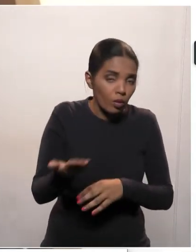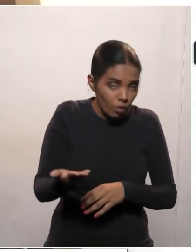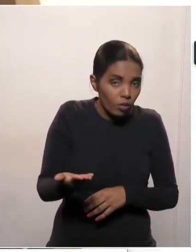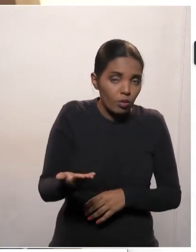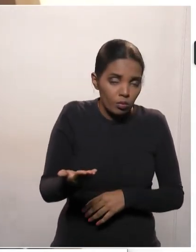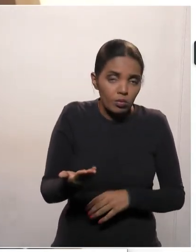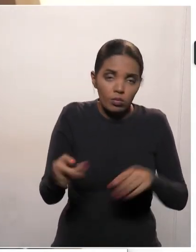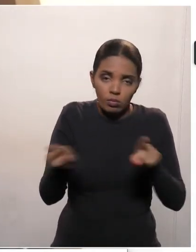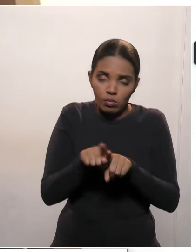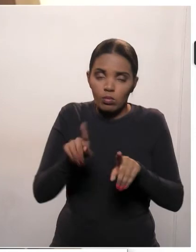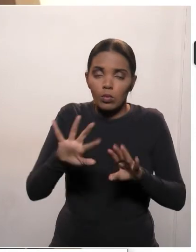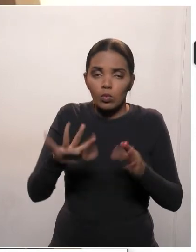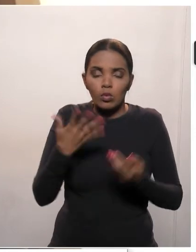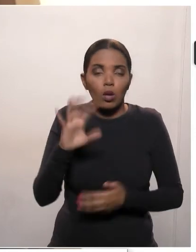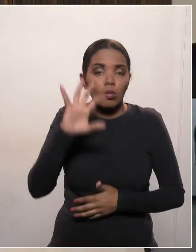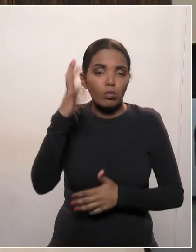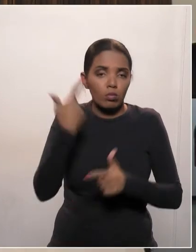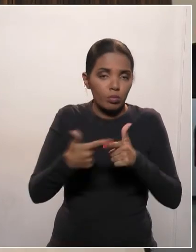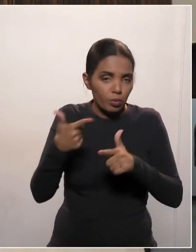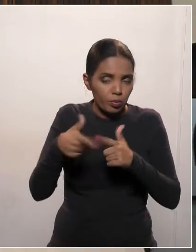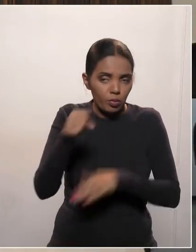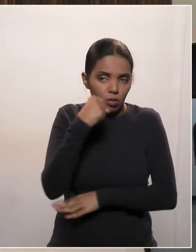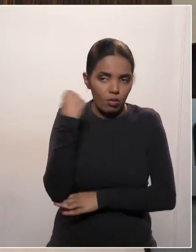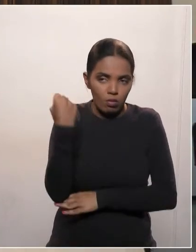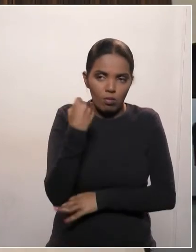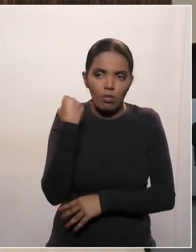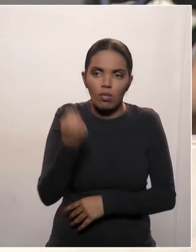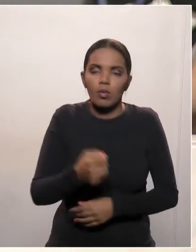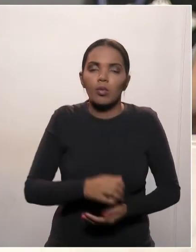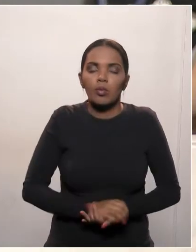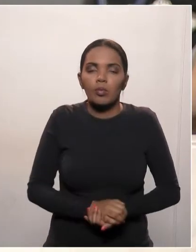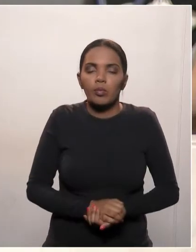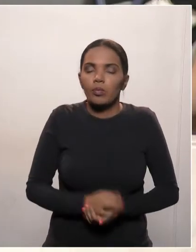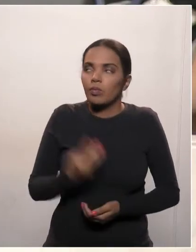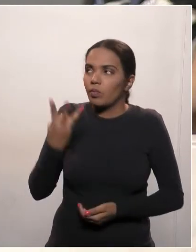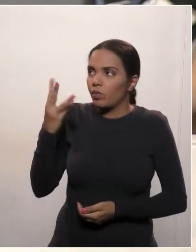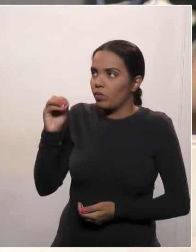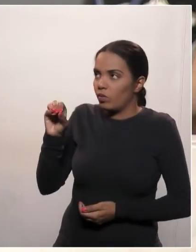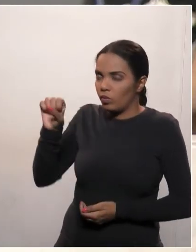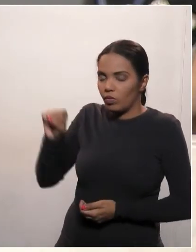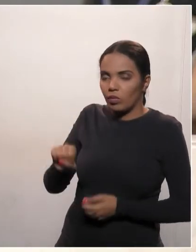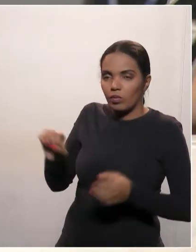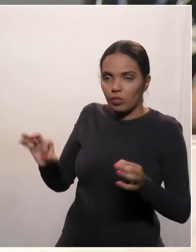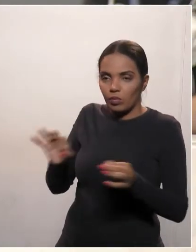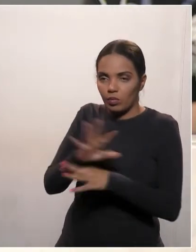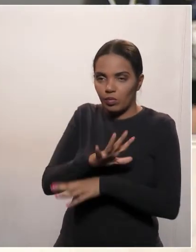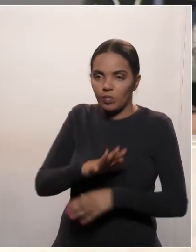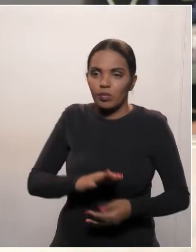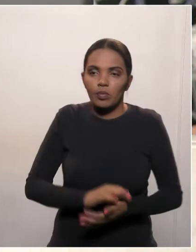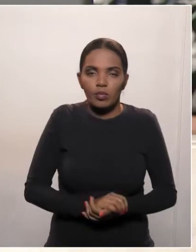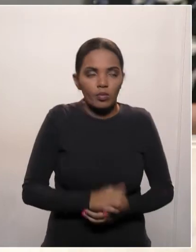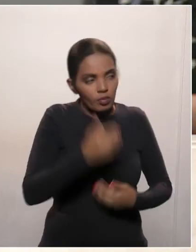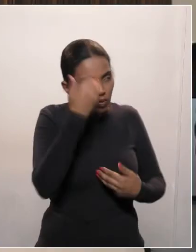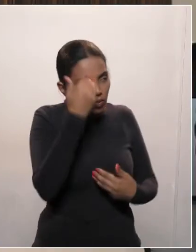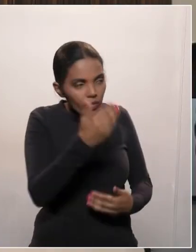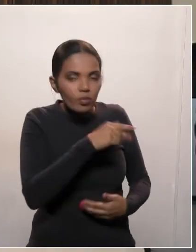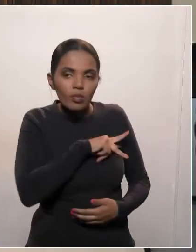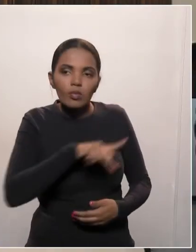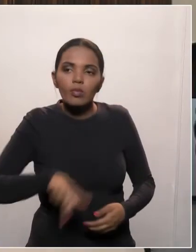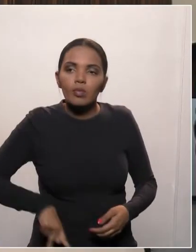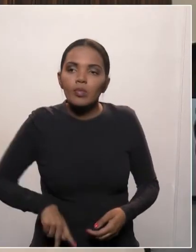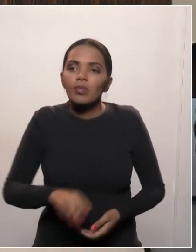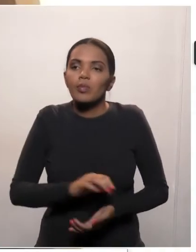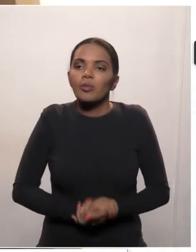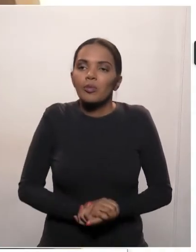graves... Deputado Evandro, 30 segundos para concluir. Obrigado, presidente. Na medida em que